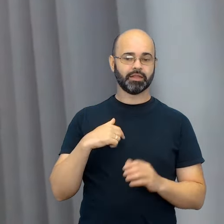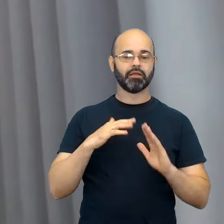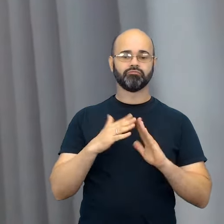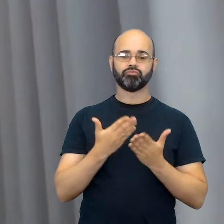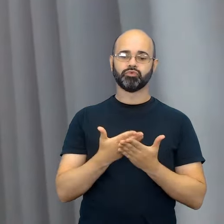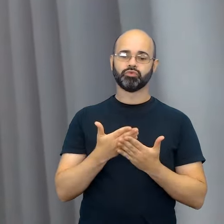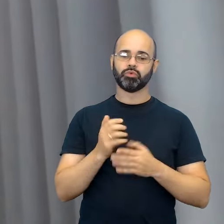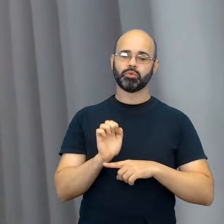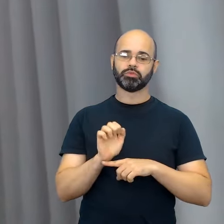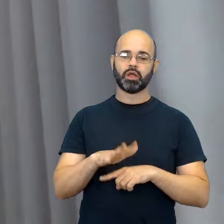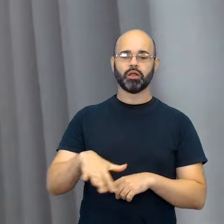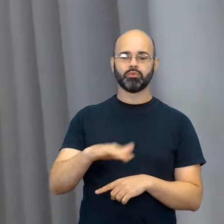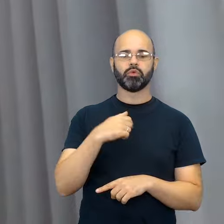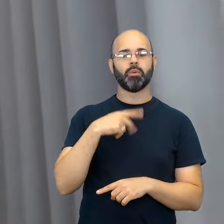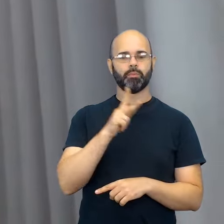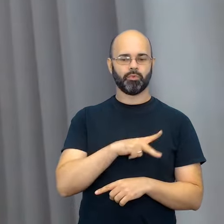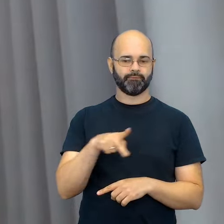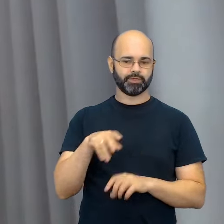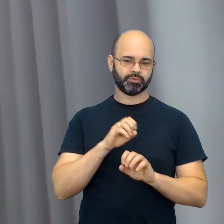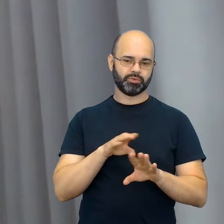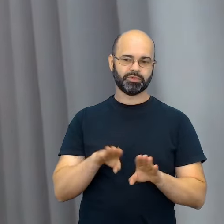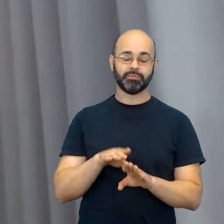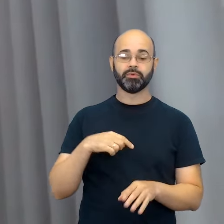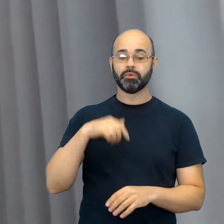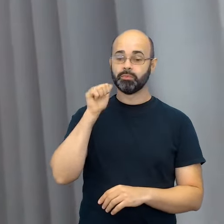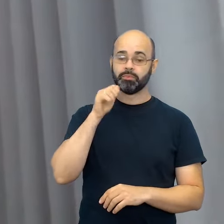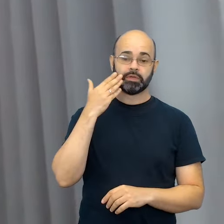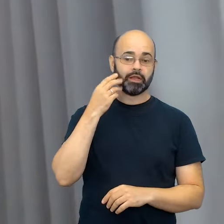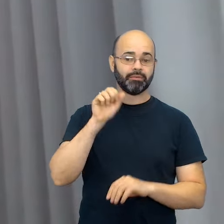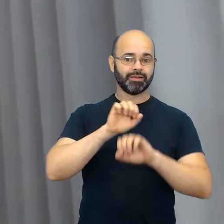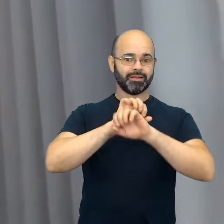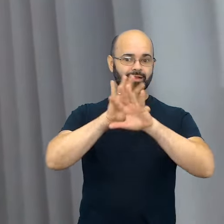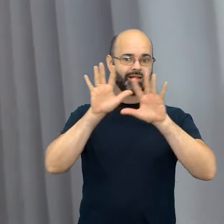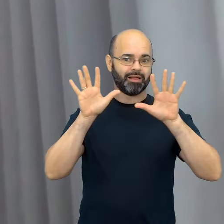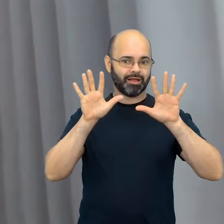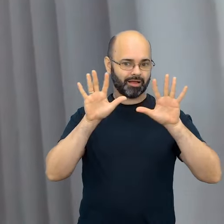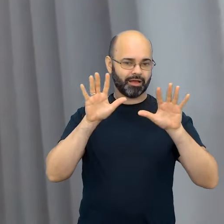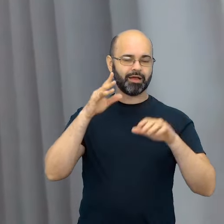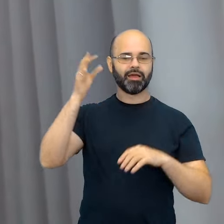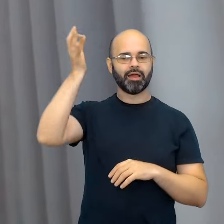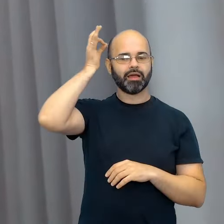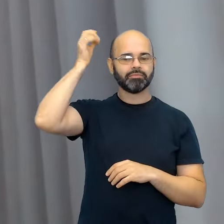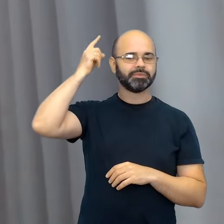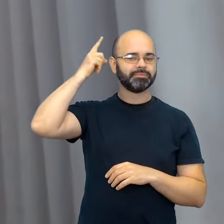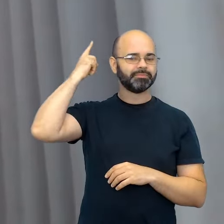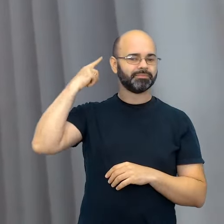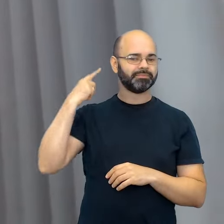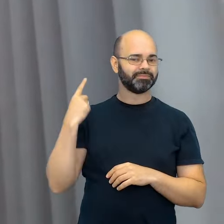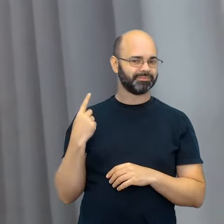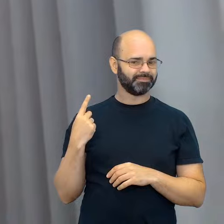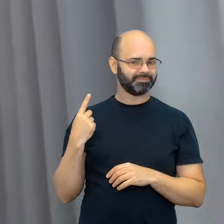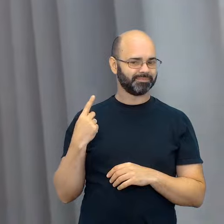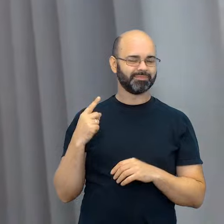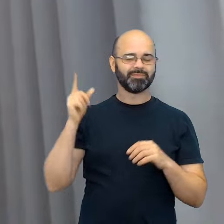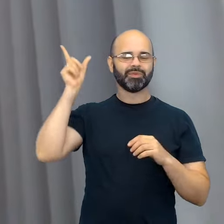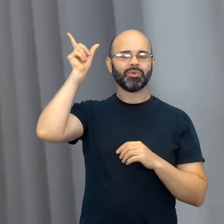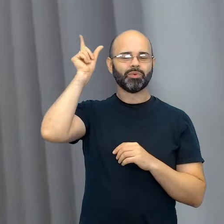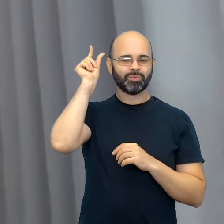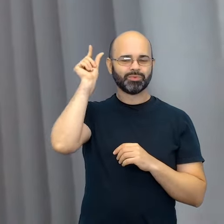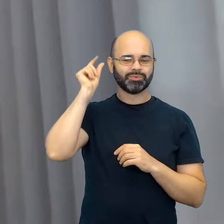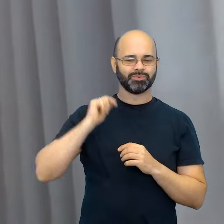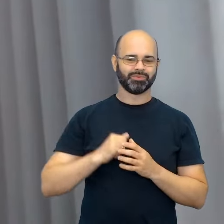estadual, sou uma mulher de pele clara, tenho os cabelos encaracolados e curtos.